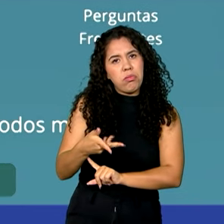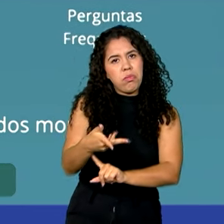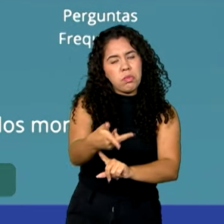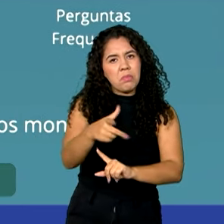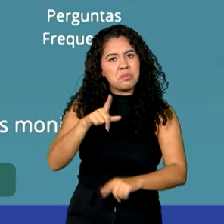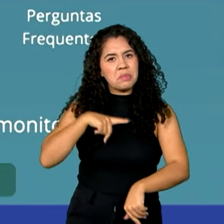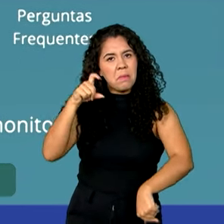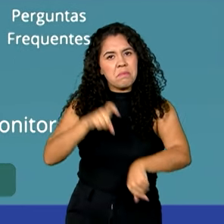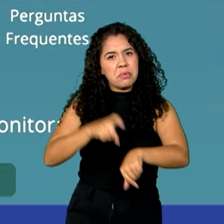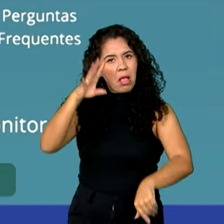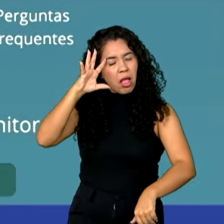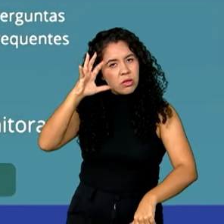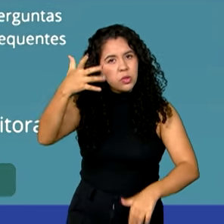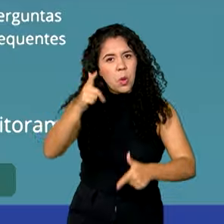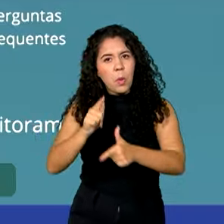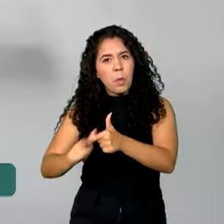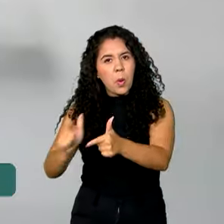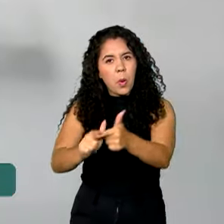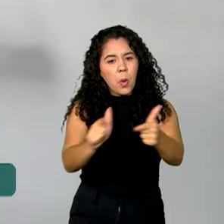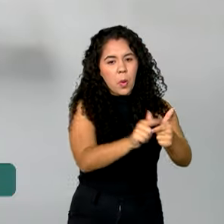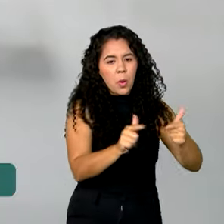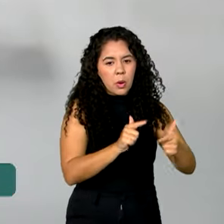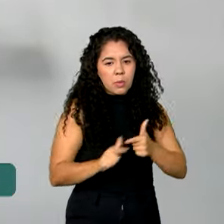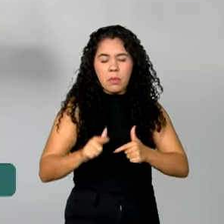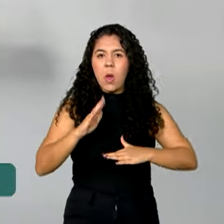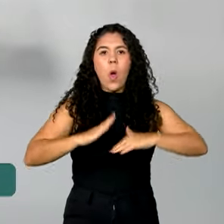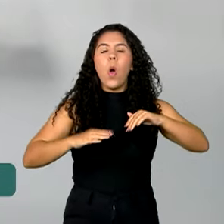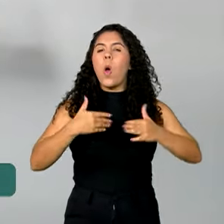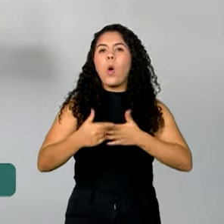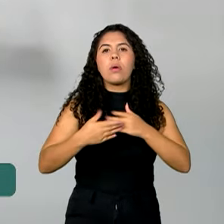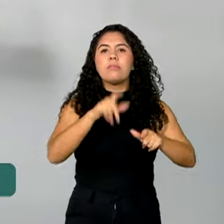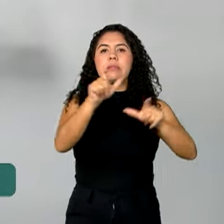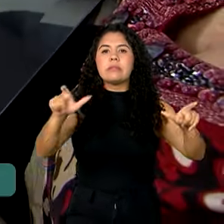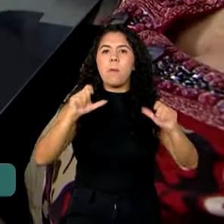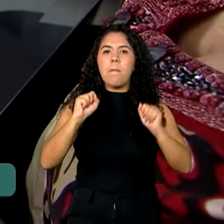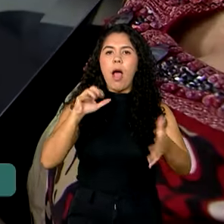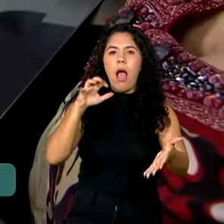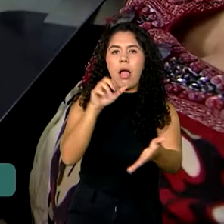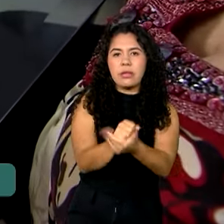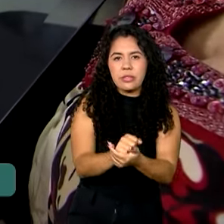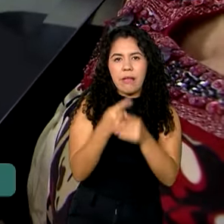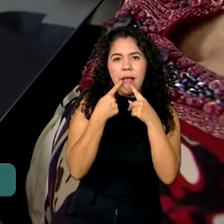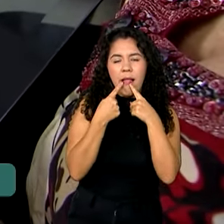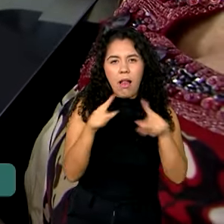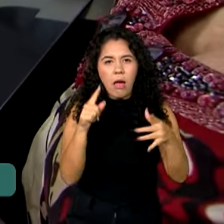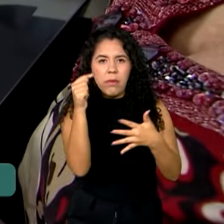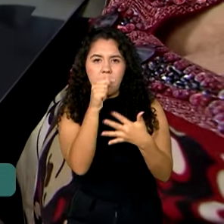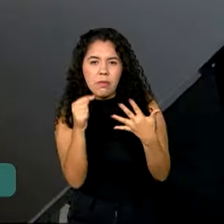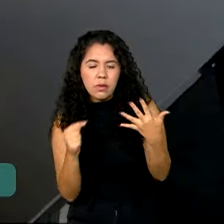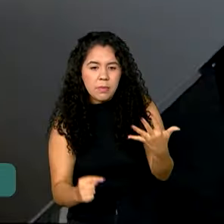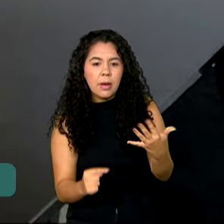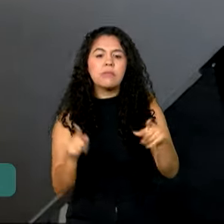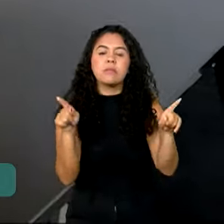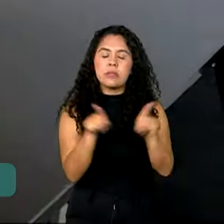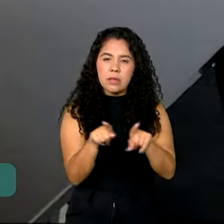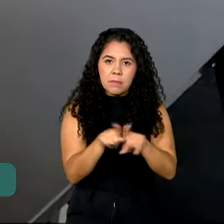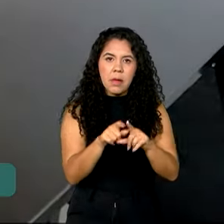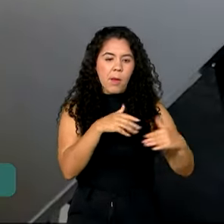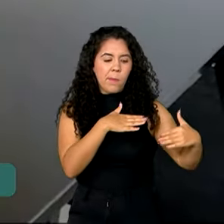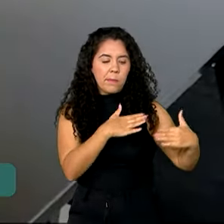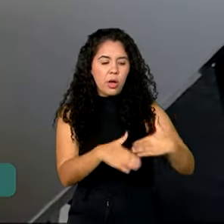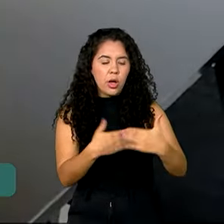na resolução dos problemas registrados por qualquer cidadão e ainda permite que o processo seja acompanhado